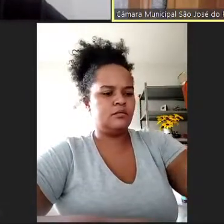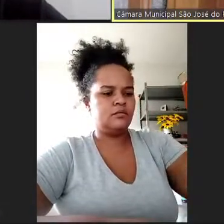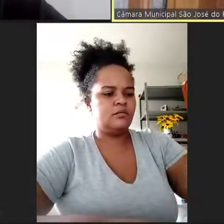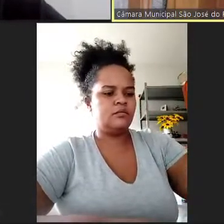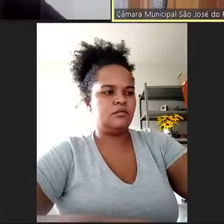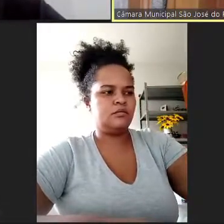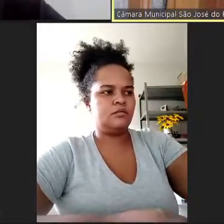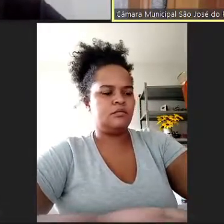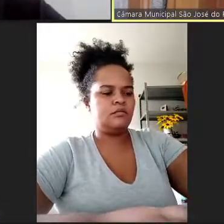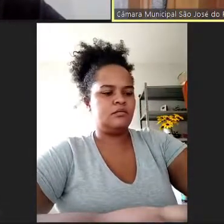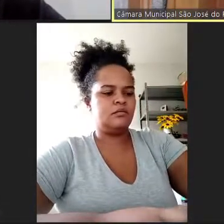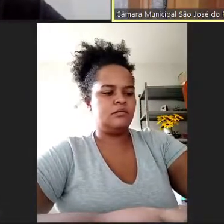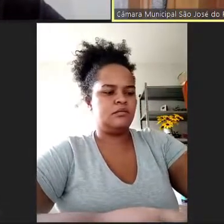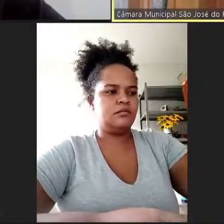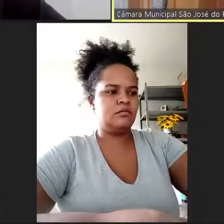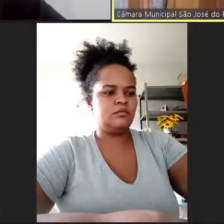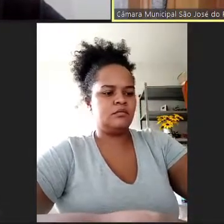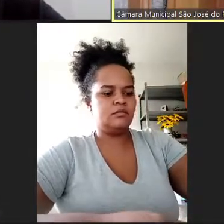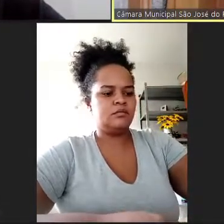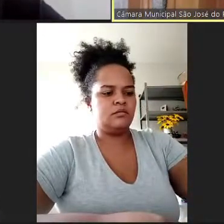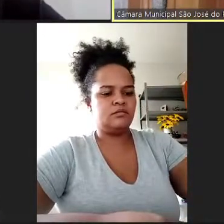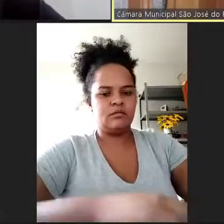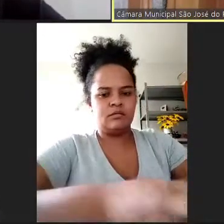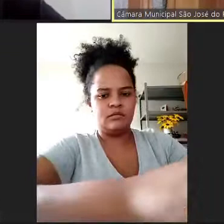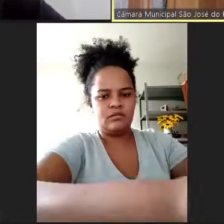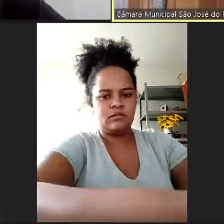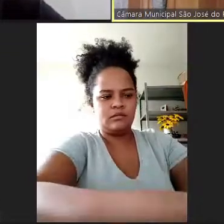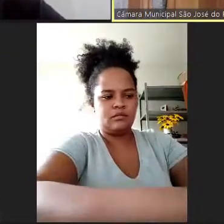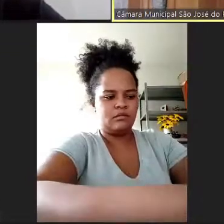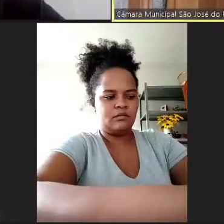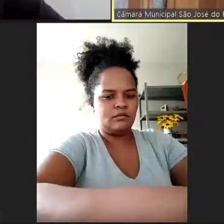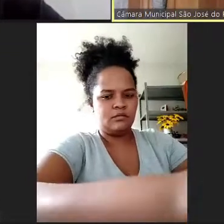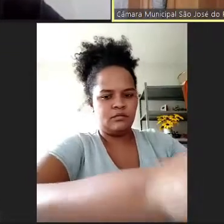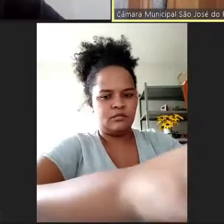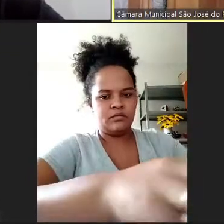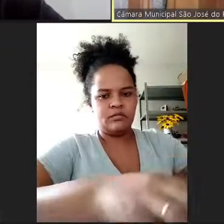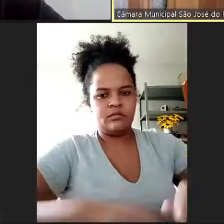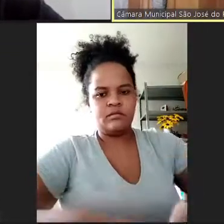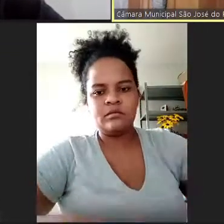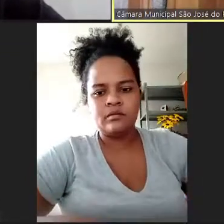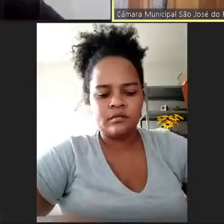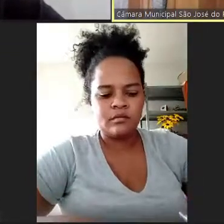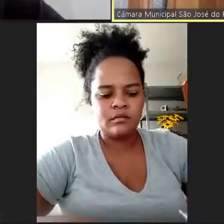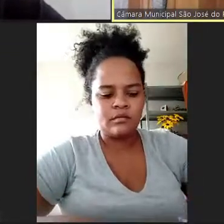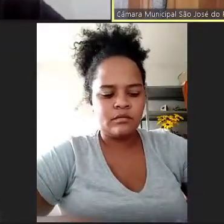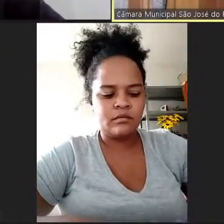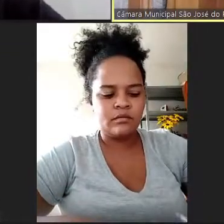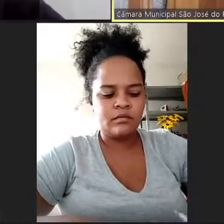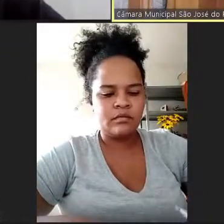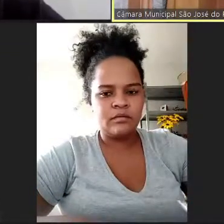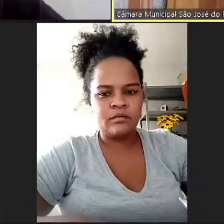José do Pardo contra a Fome. Posso falar sobre Por favor. Vereador Paulão. Senhor presidente, mais uma vez, boa tarde.